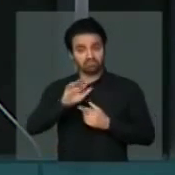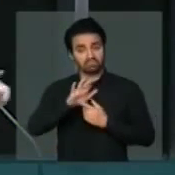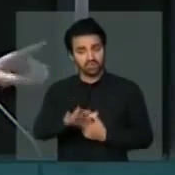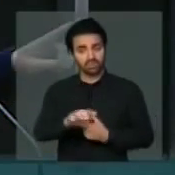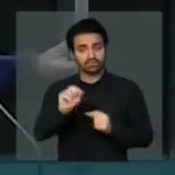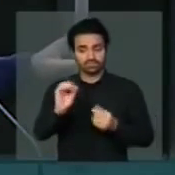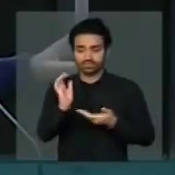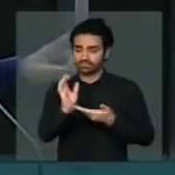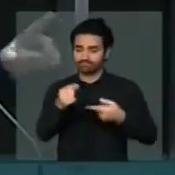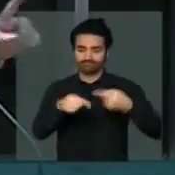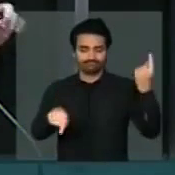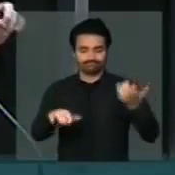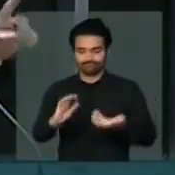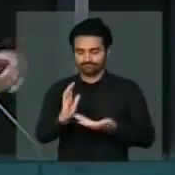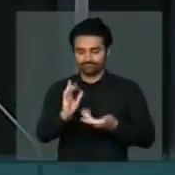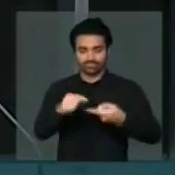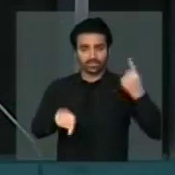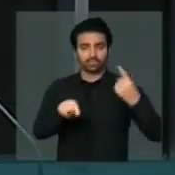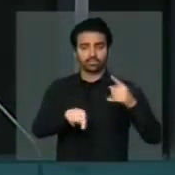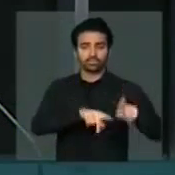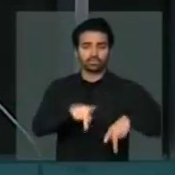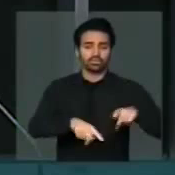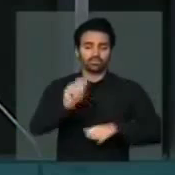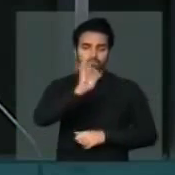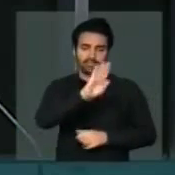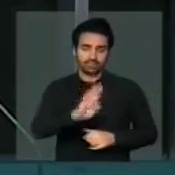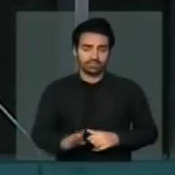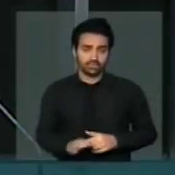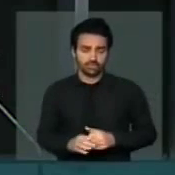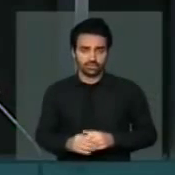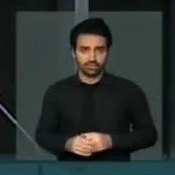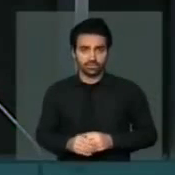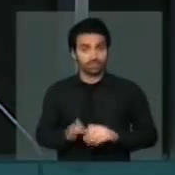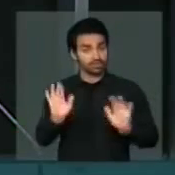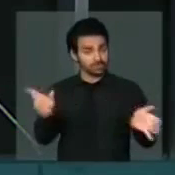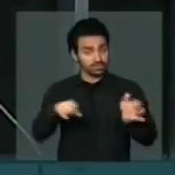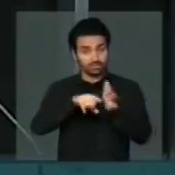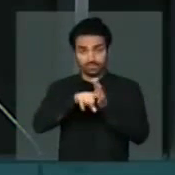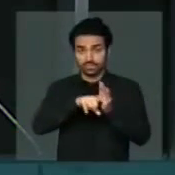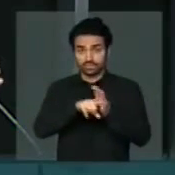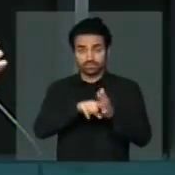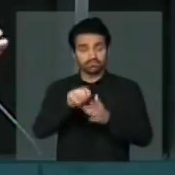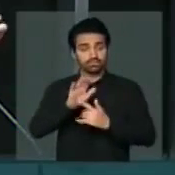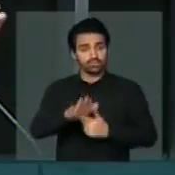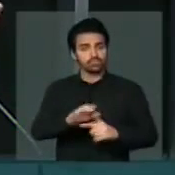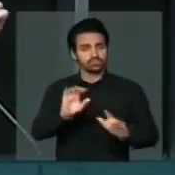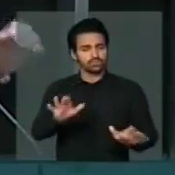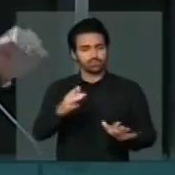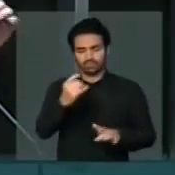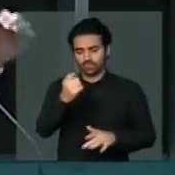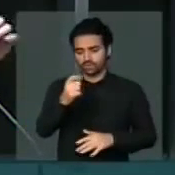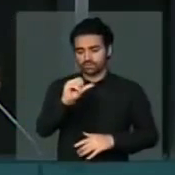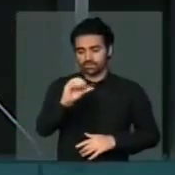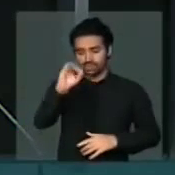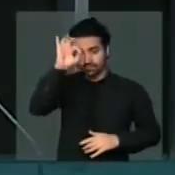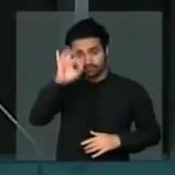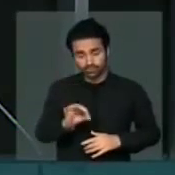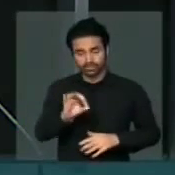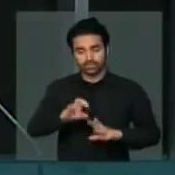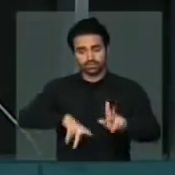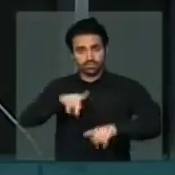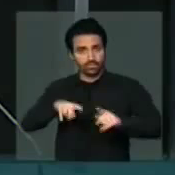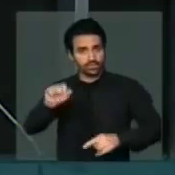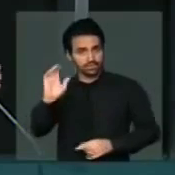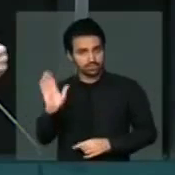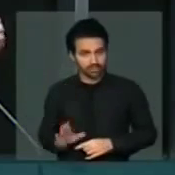está fora da sintonia com o povo brasileiro. Pesquisas apontam, senhor presidente, que quase 90% da população